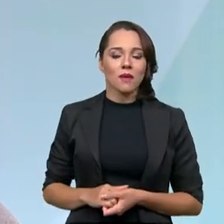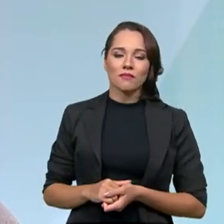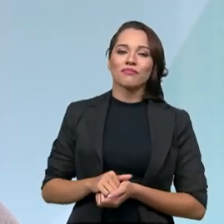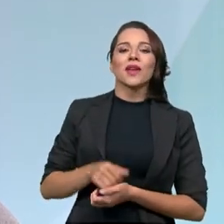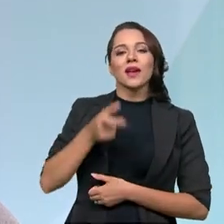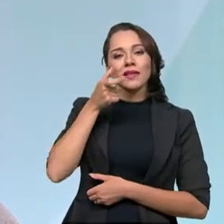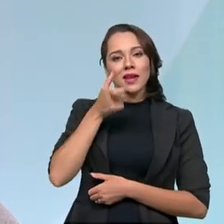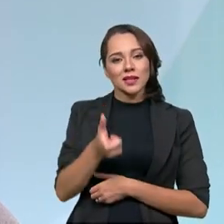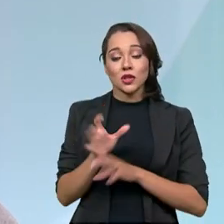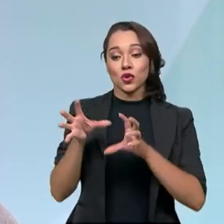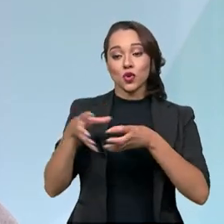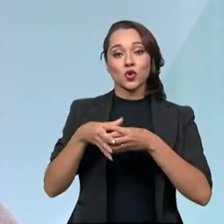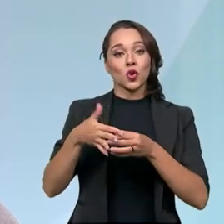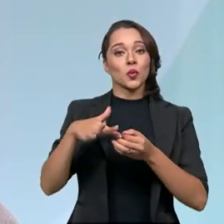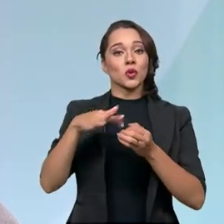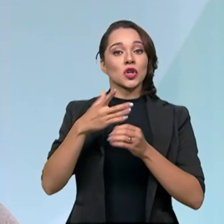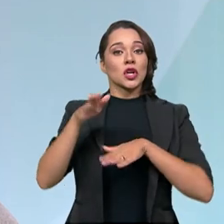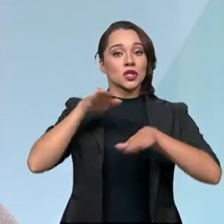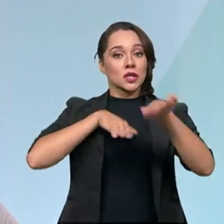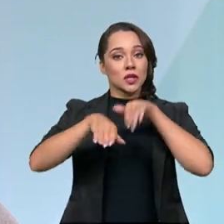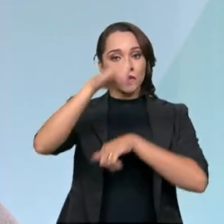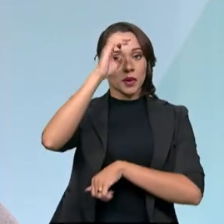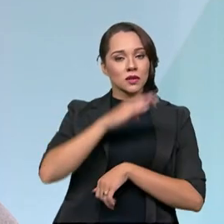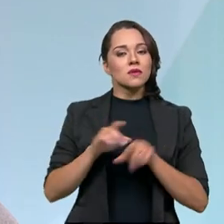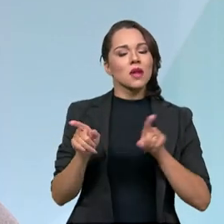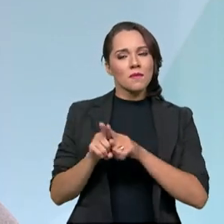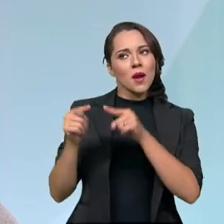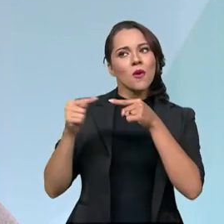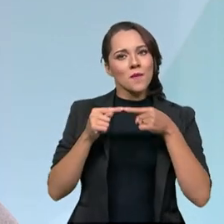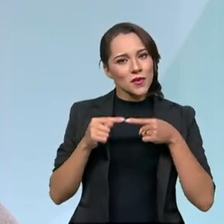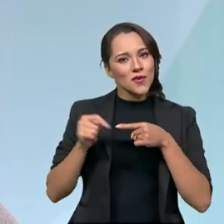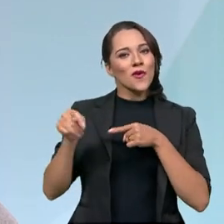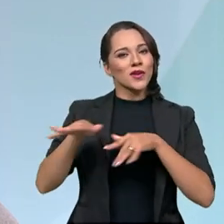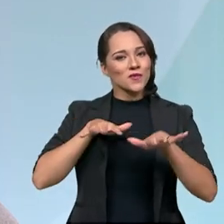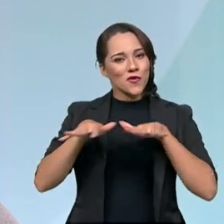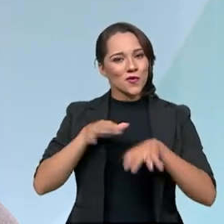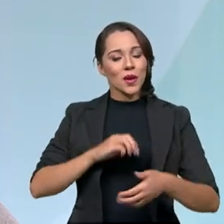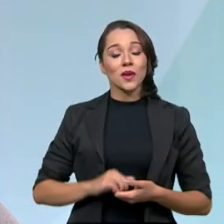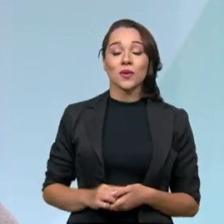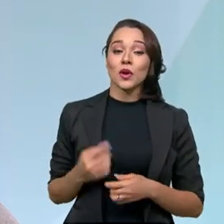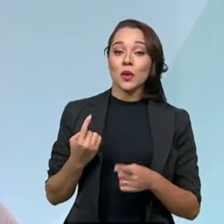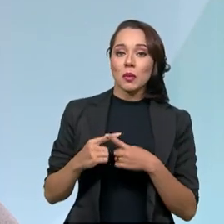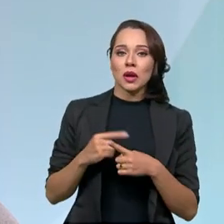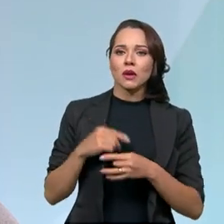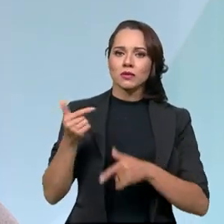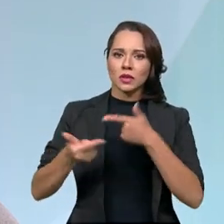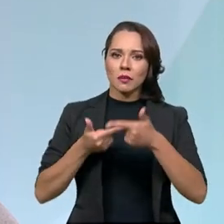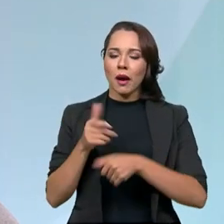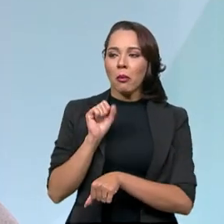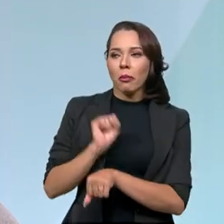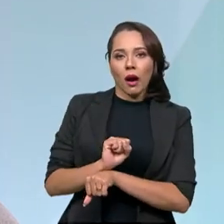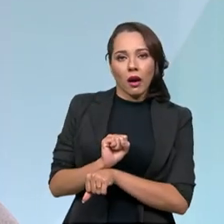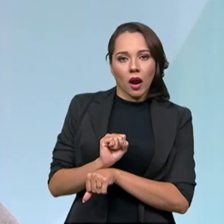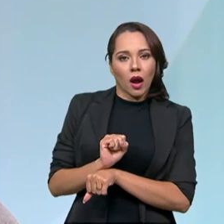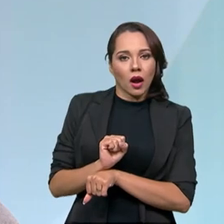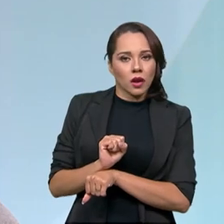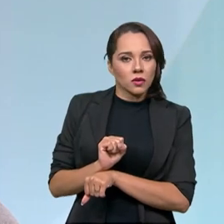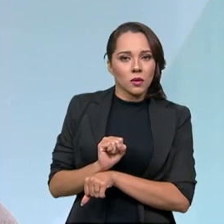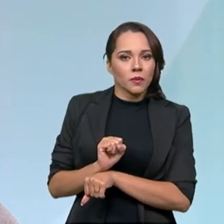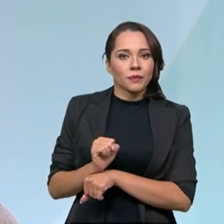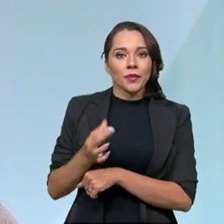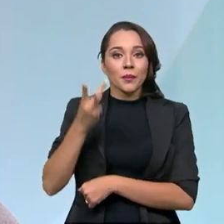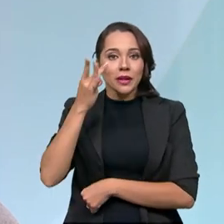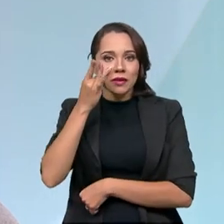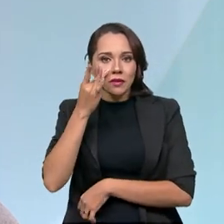é interessante que os órgãos de trânsito do país também se associaram a esse movimento, porque com as atividades paralisadas, as atividades